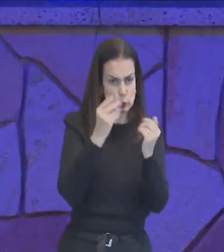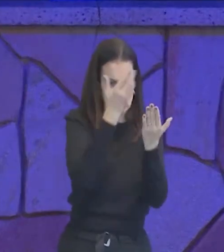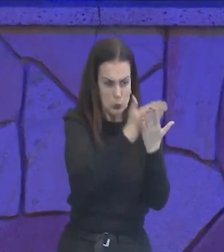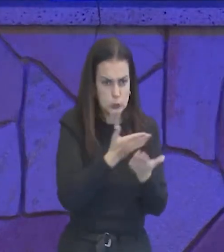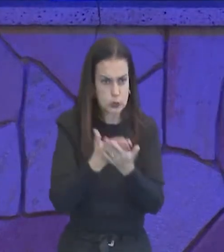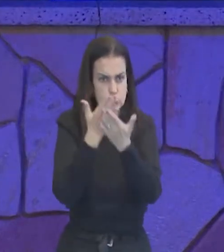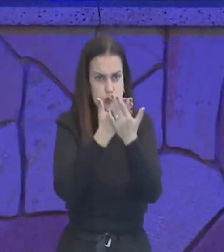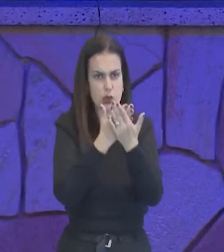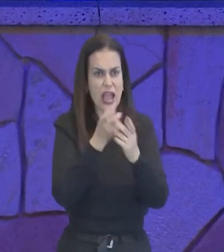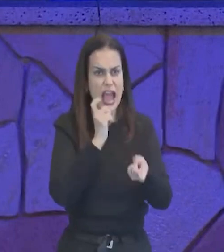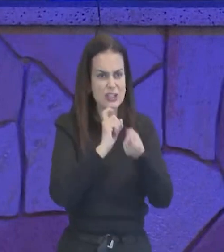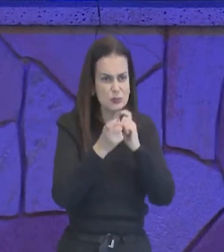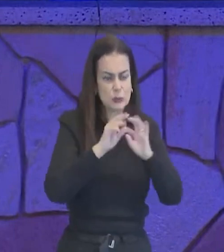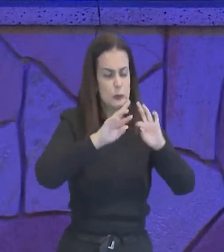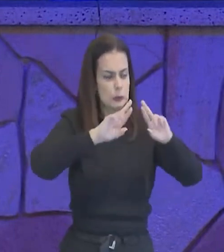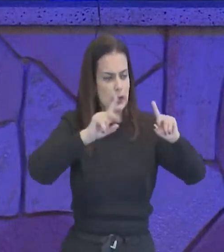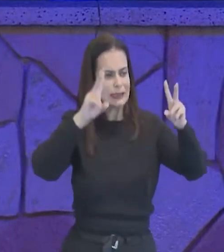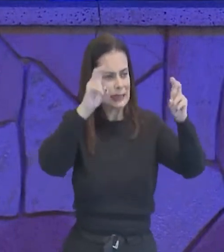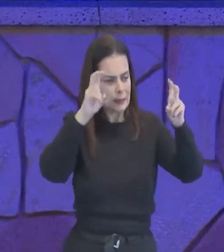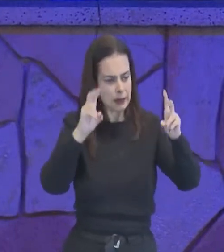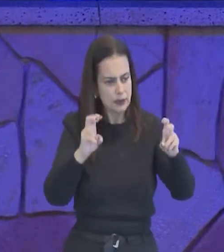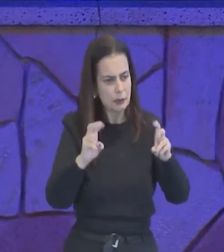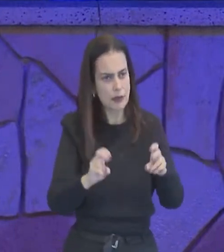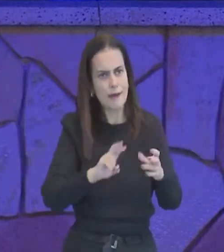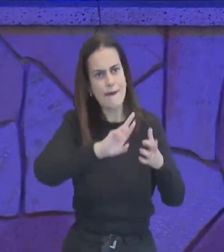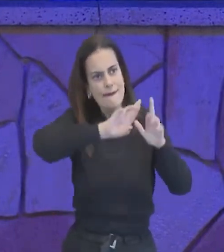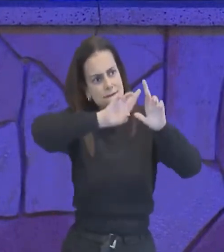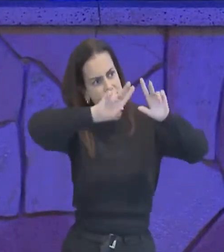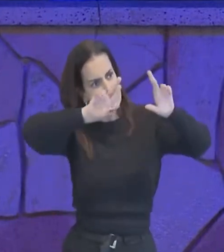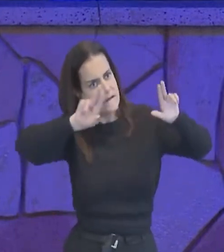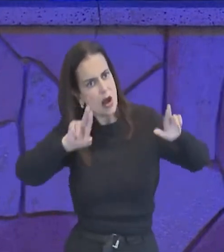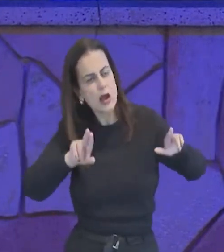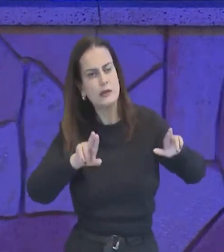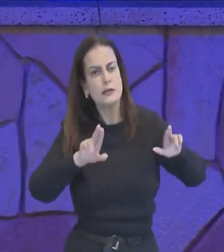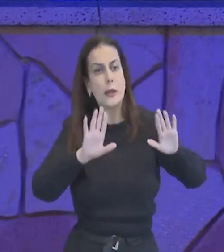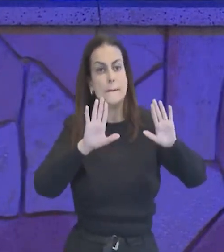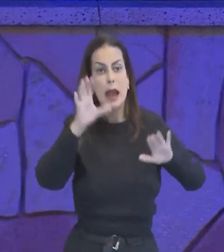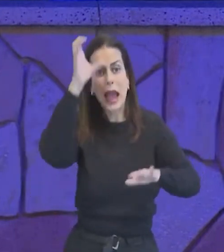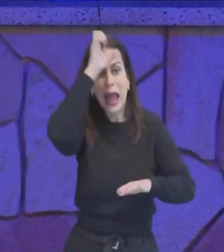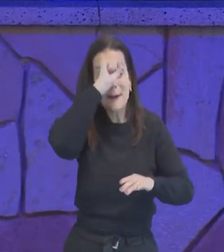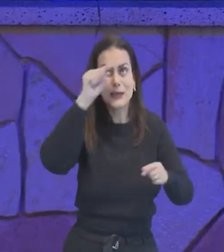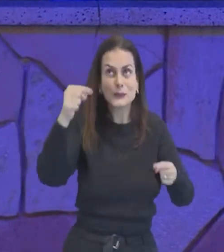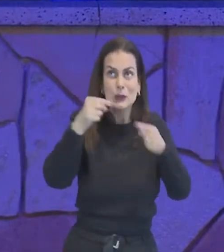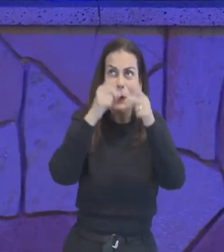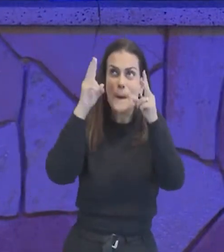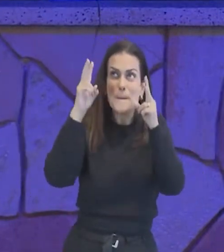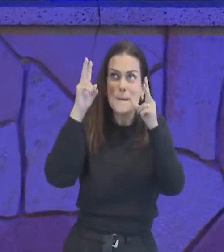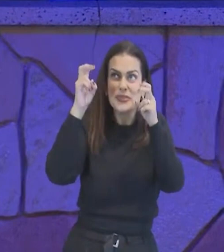administração, eu aprendo regimento interno, aprendo estatuto, mas eu aprendo de Cristo,